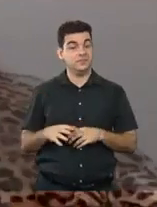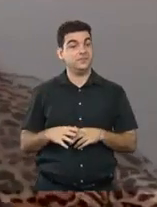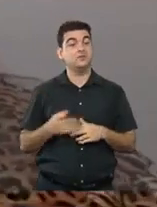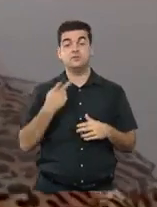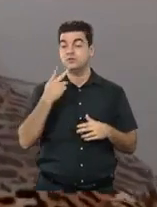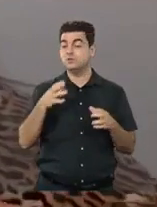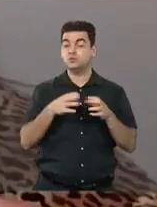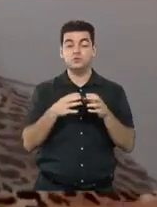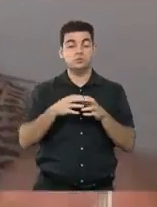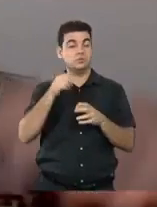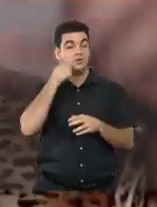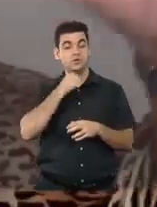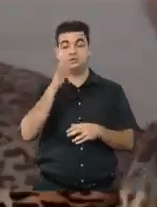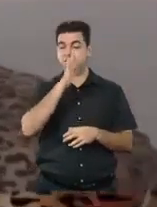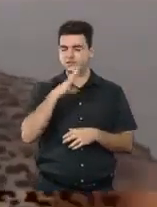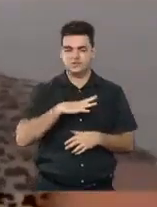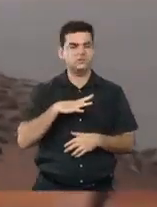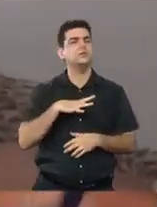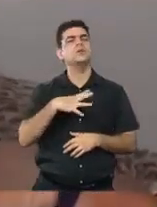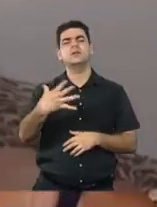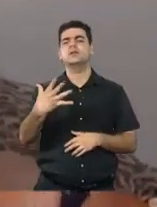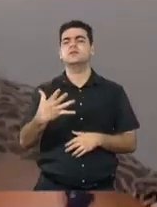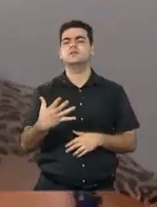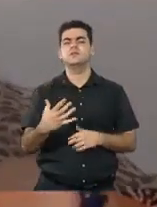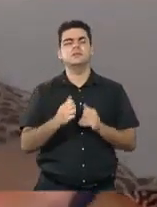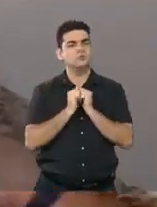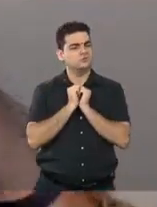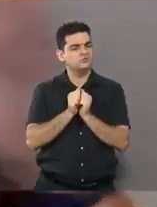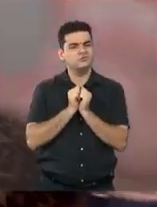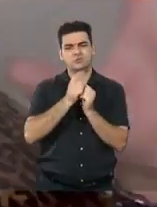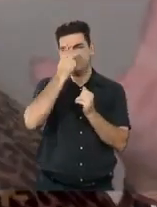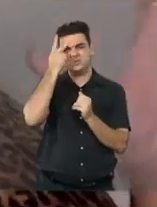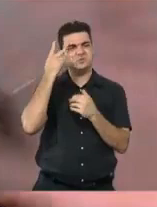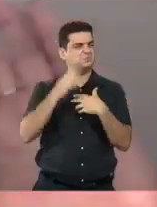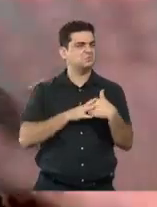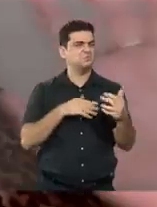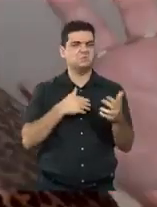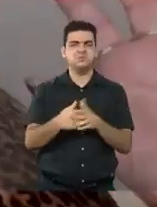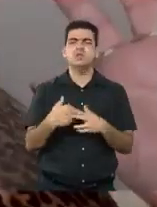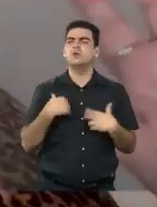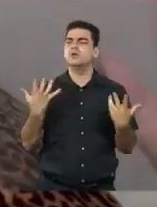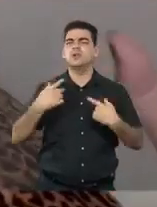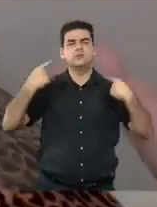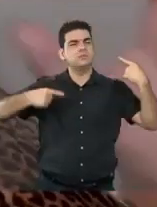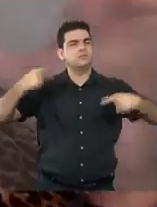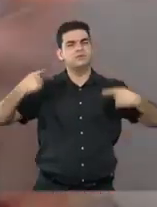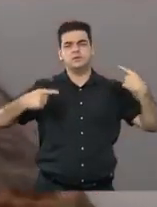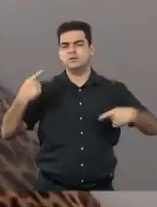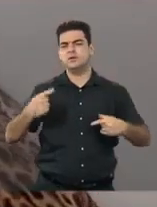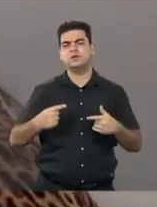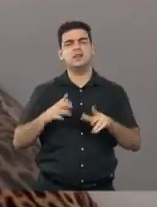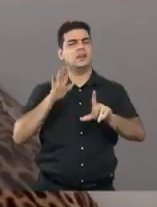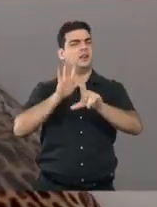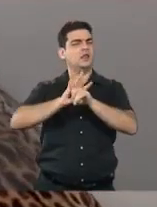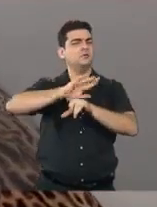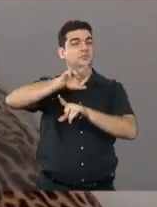Brasil, eu me junto muito com Patrícia Gualvão, com todo mundo, com todo mundo, com Maria da Penha, eu acredito na soma dos